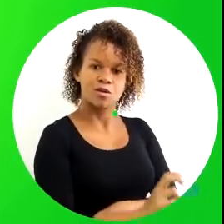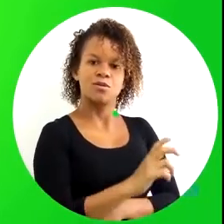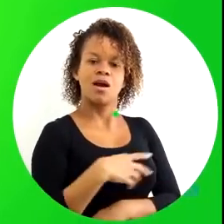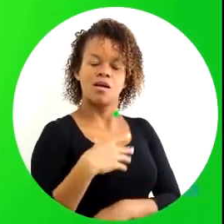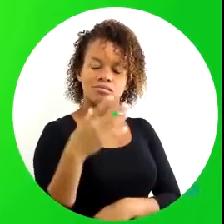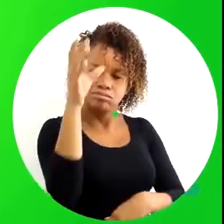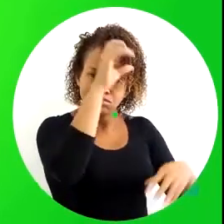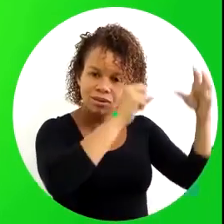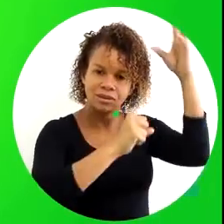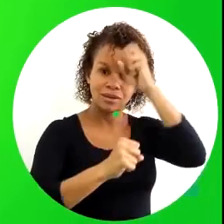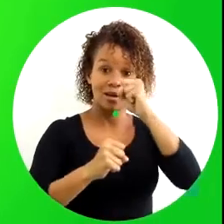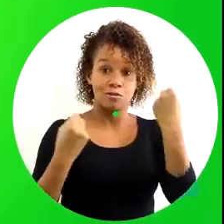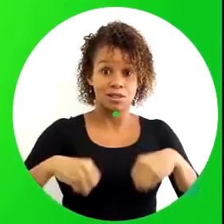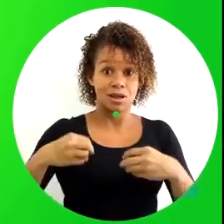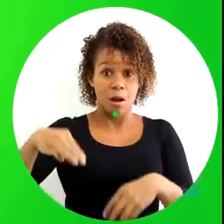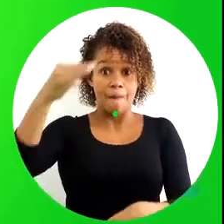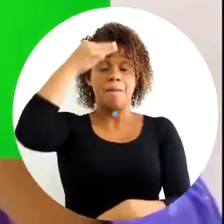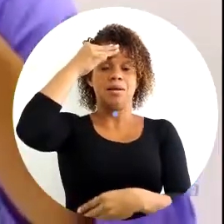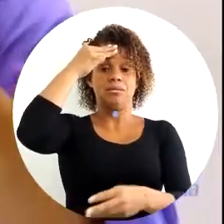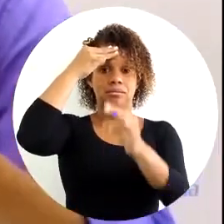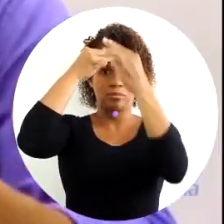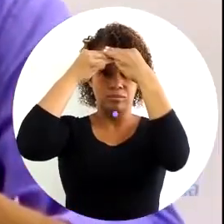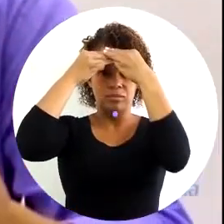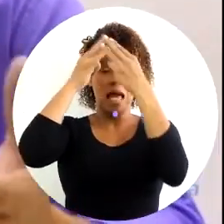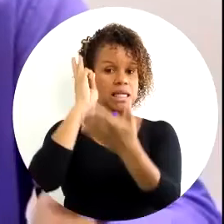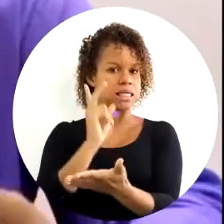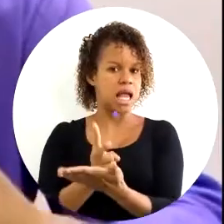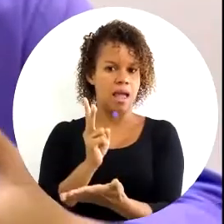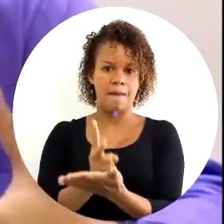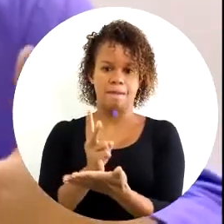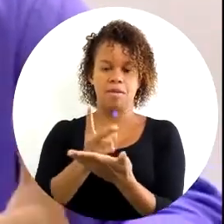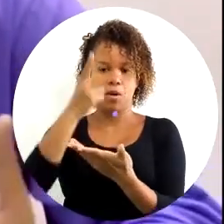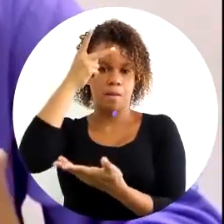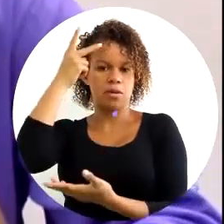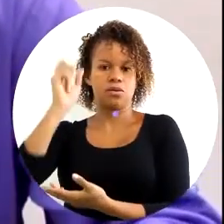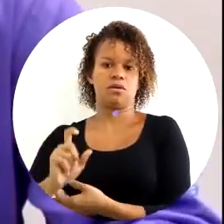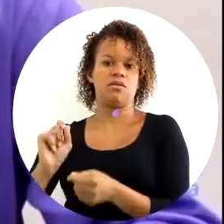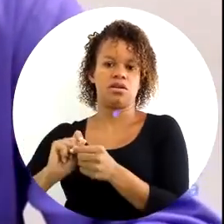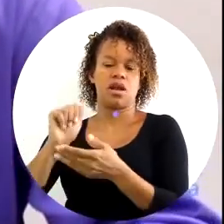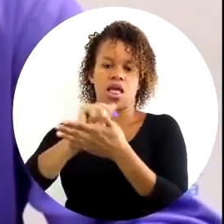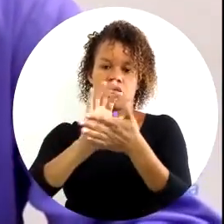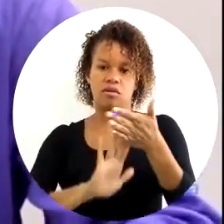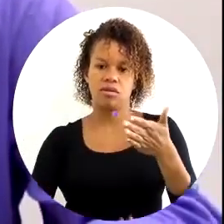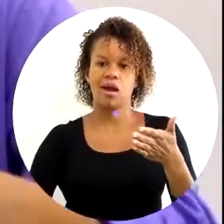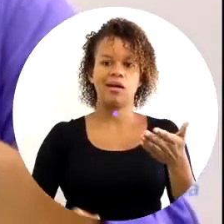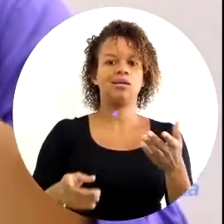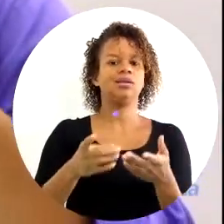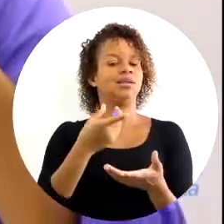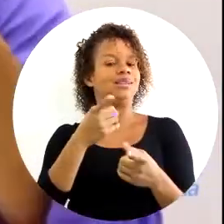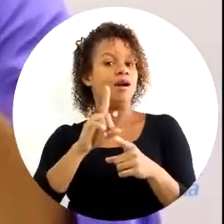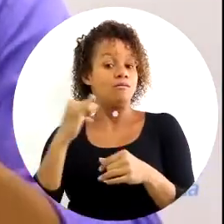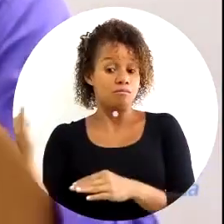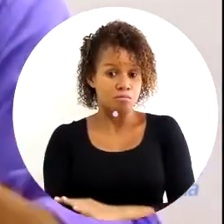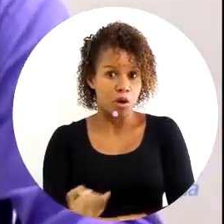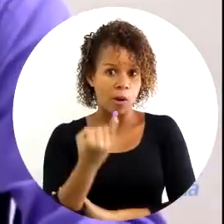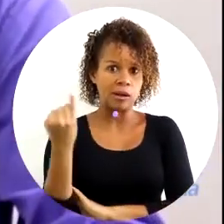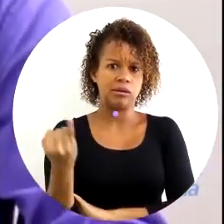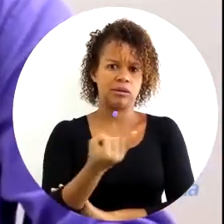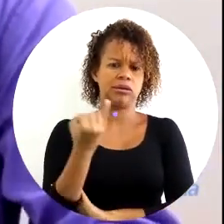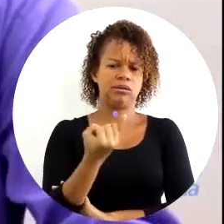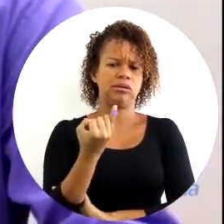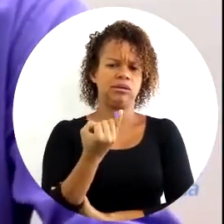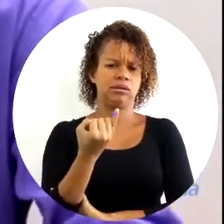aprenda. Isso tem que estar na nossa mente sempre na hora de pensar e planejar quem vai executar a tarefa. A didática é algo extremamente